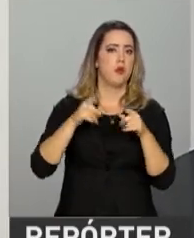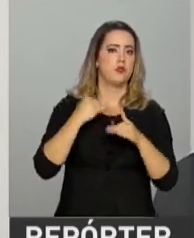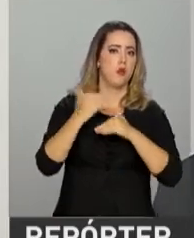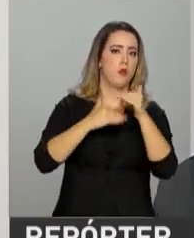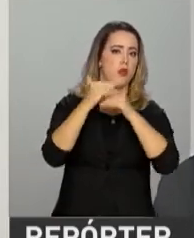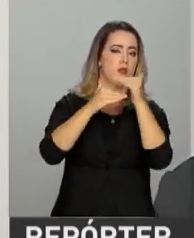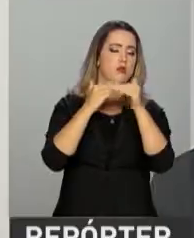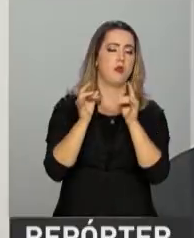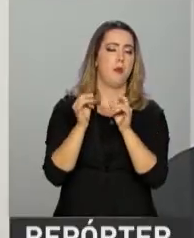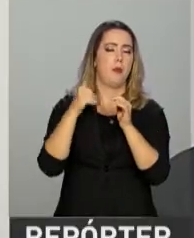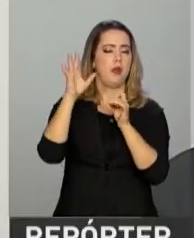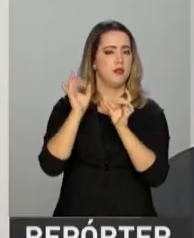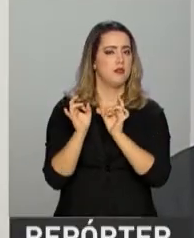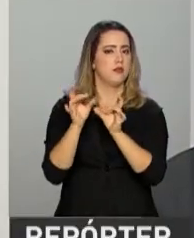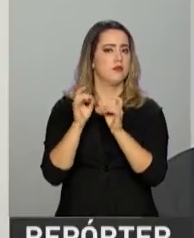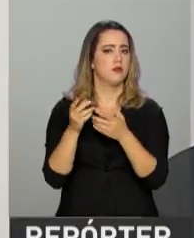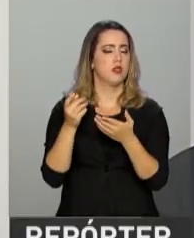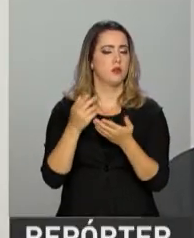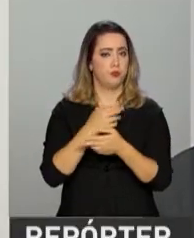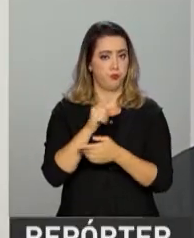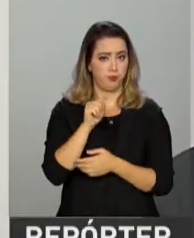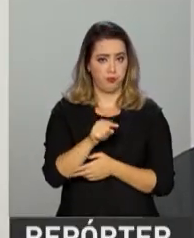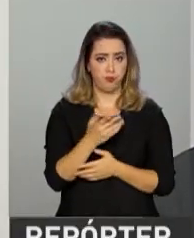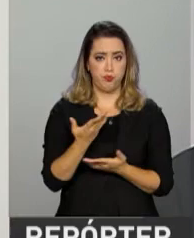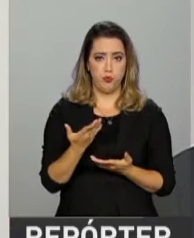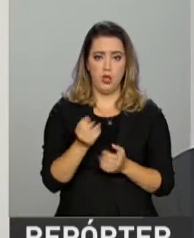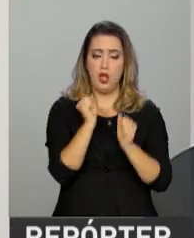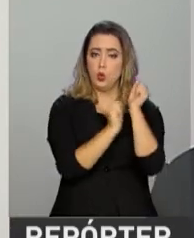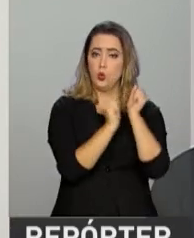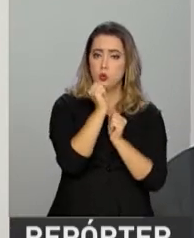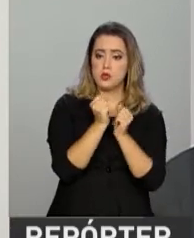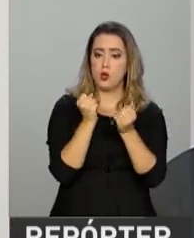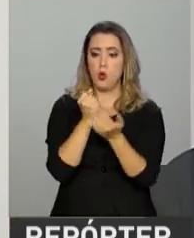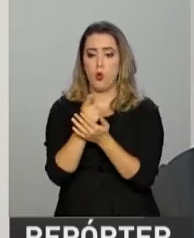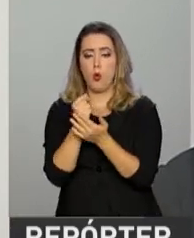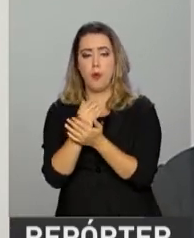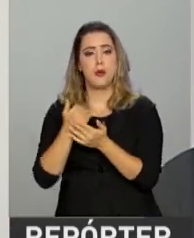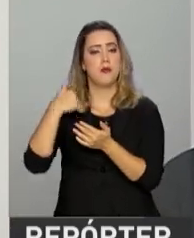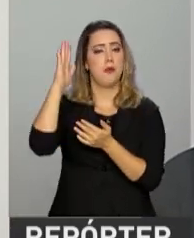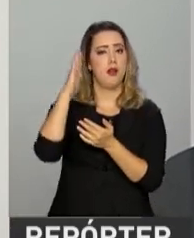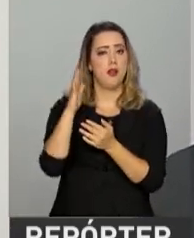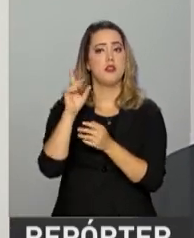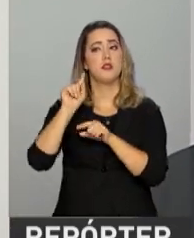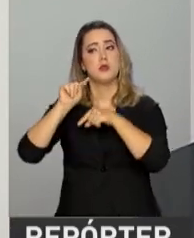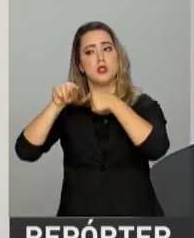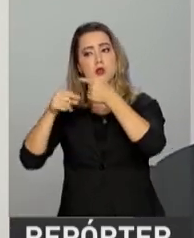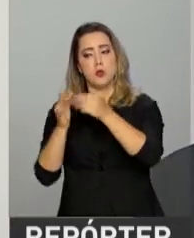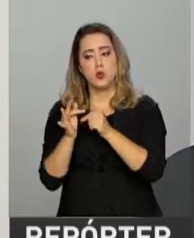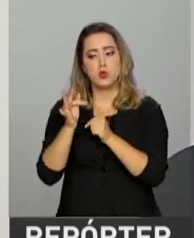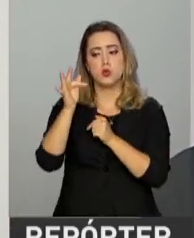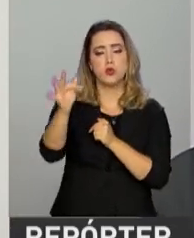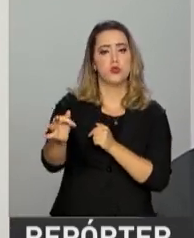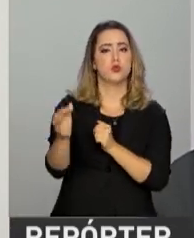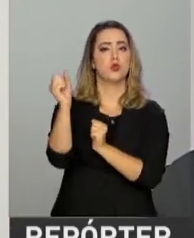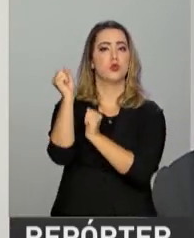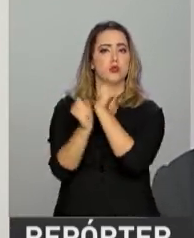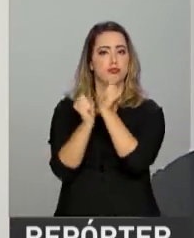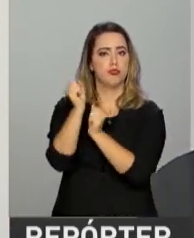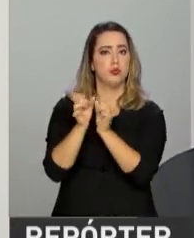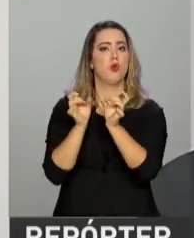produção um pouco mais para frente. Na medida que a indústria esteja comprando mais insumos para produzir mais para frente, a tendência é que tenha uma recuperação da produção